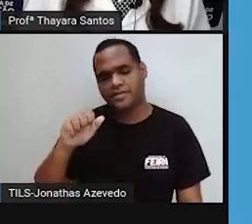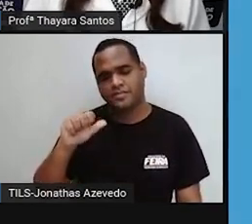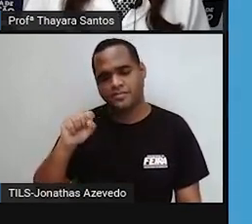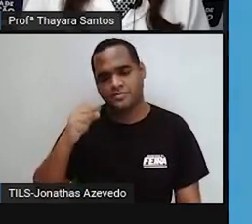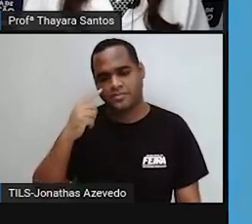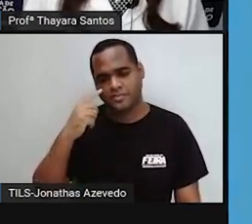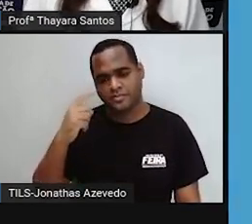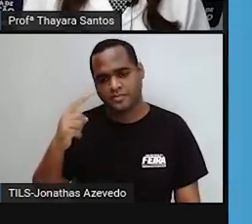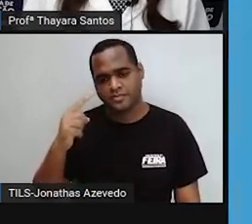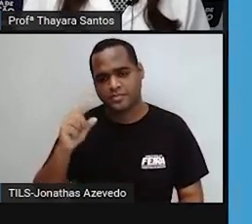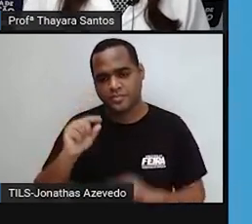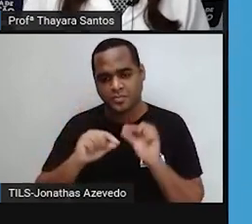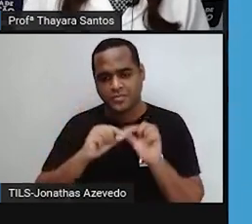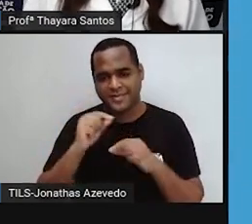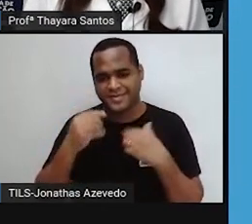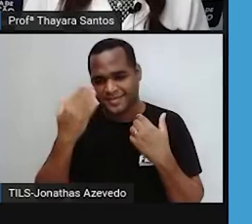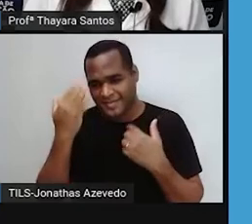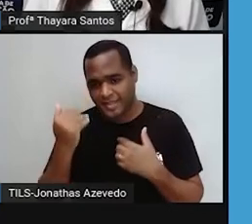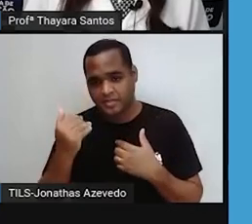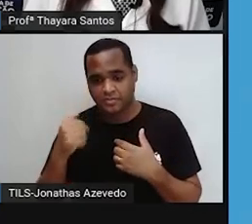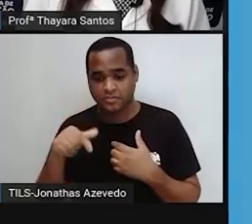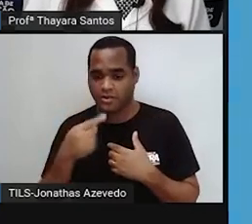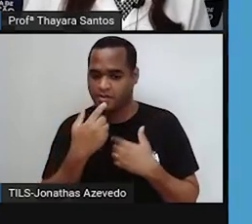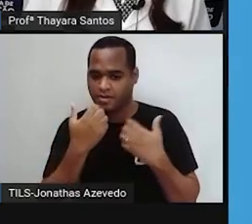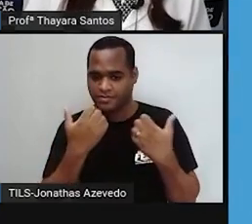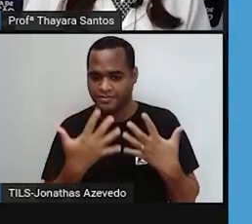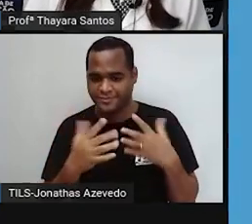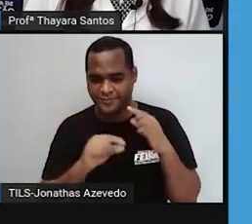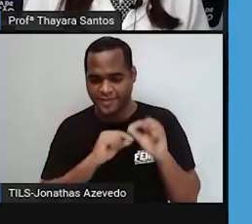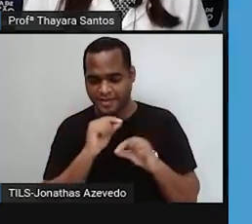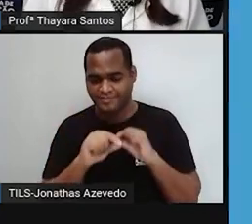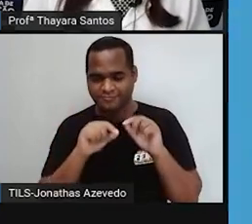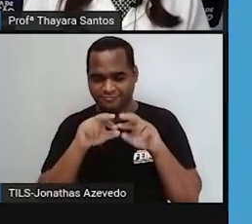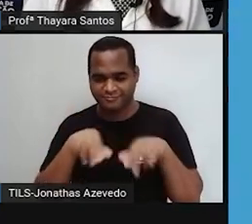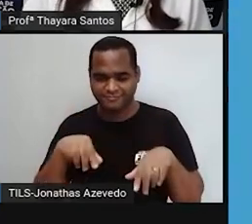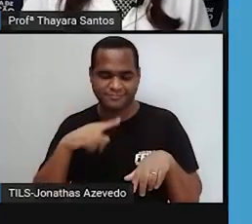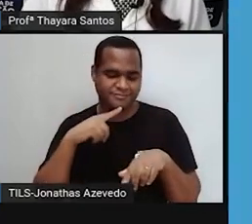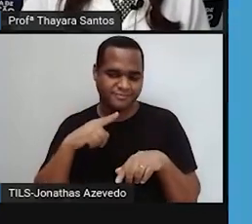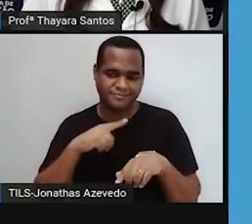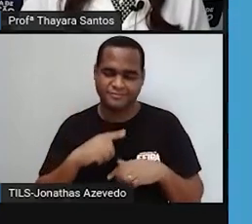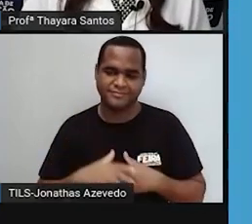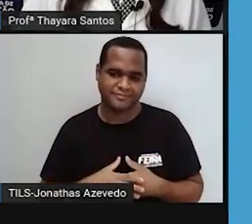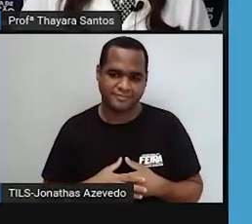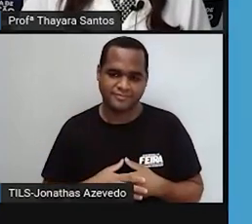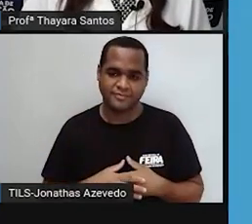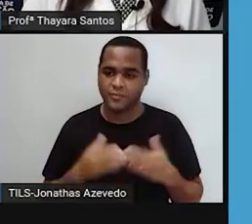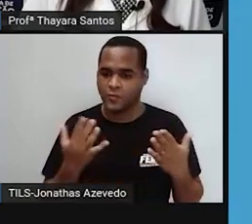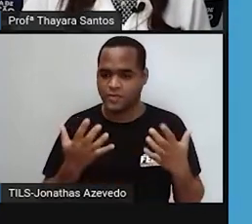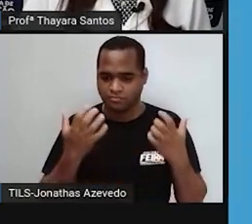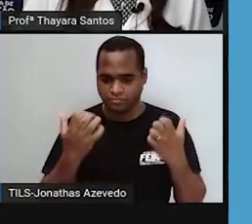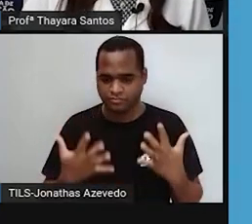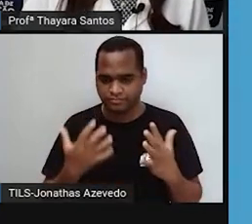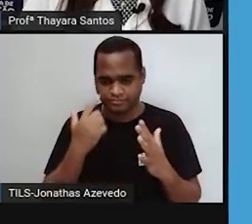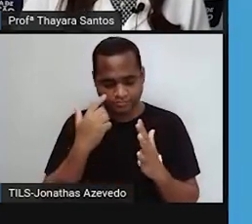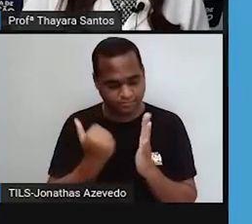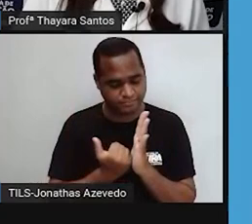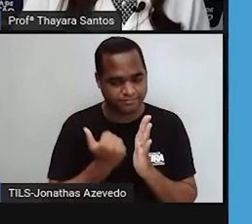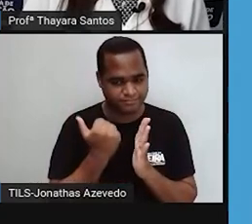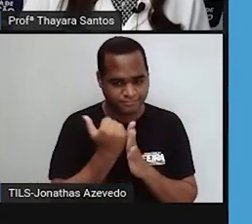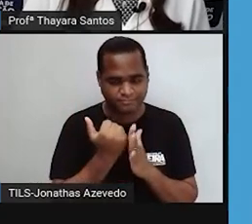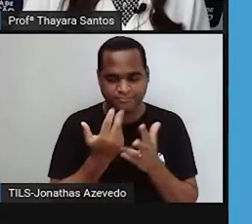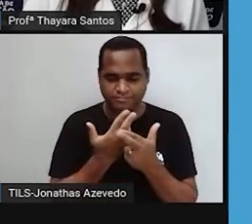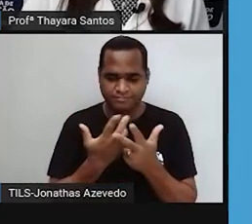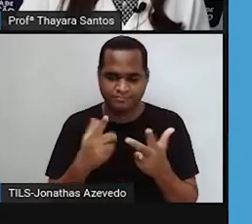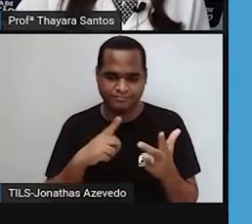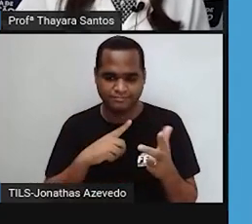citoplasmáticas? A gente já falou um pouquinho bem por alto sobre elas, mas hoje a gente vai aprofundar os conhecimentos